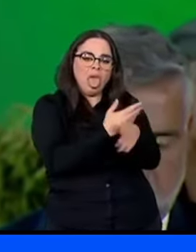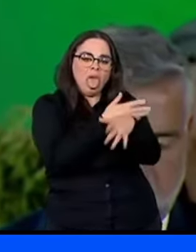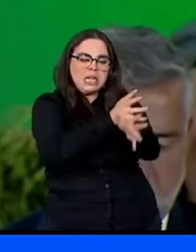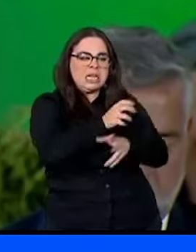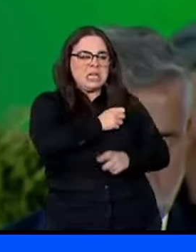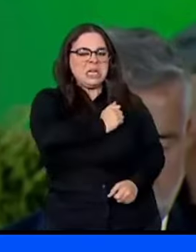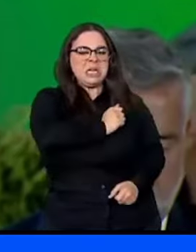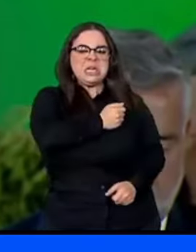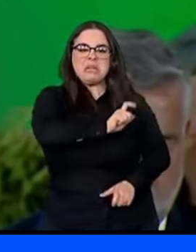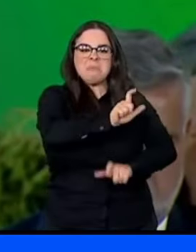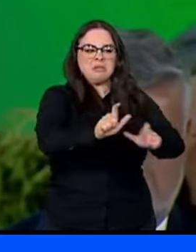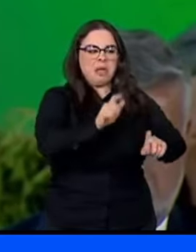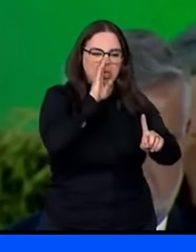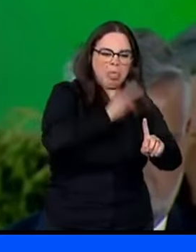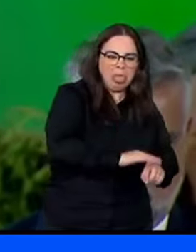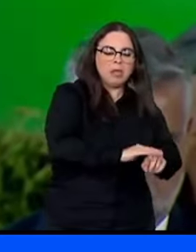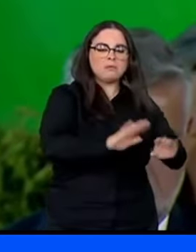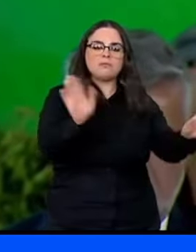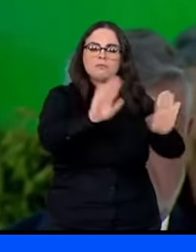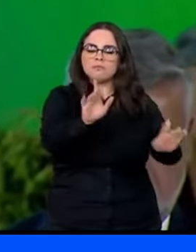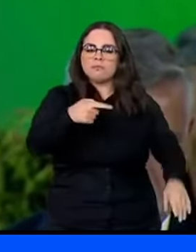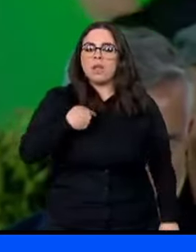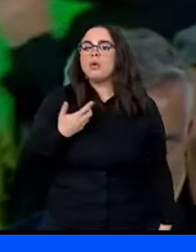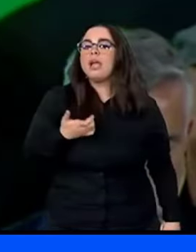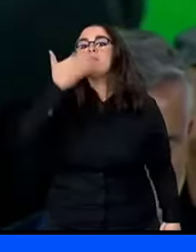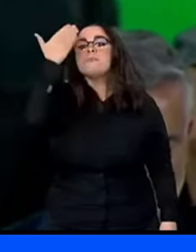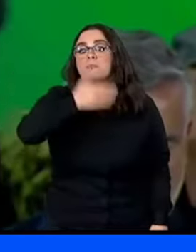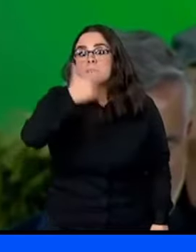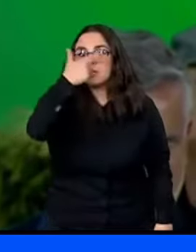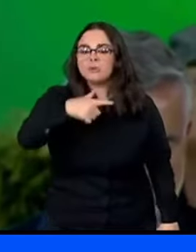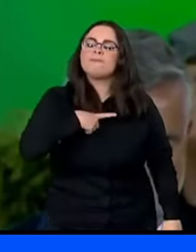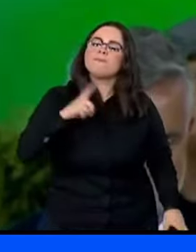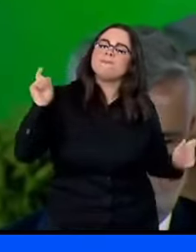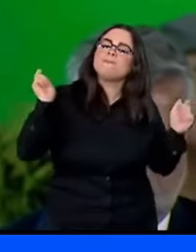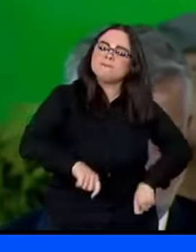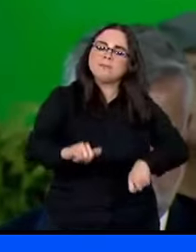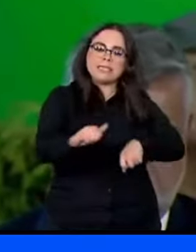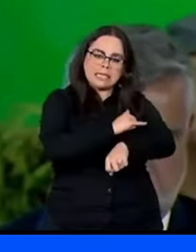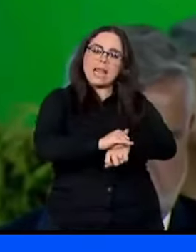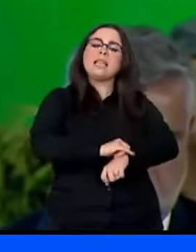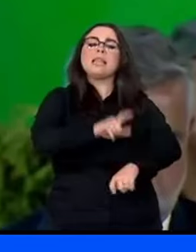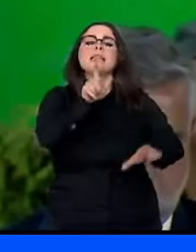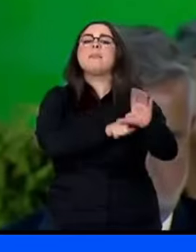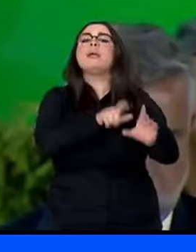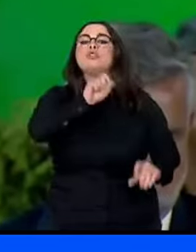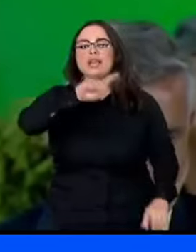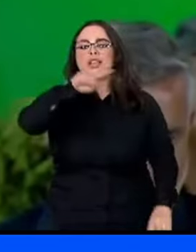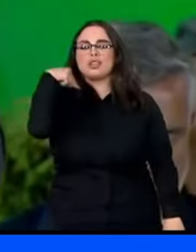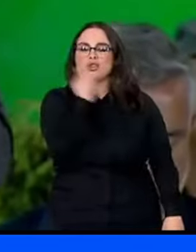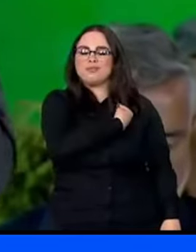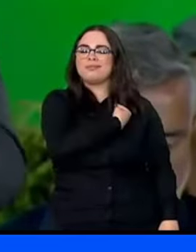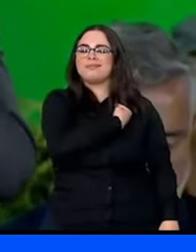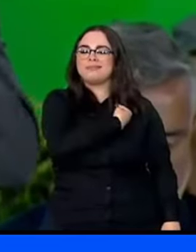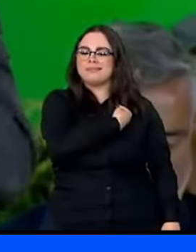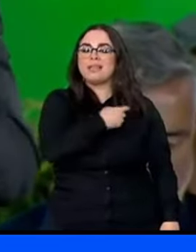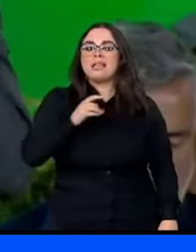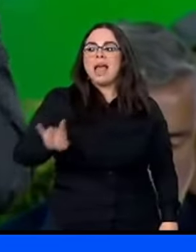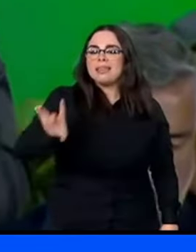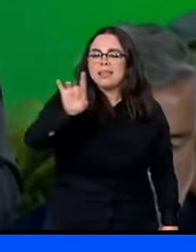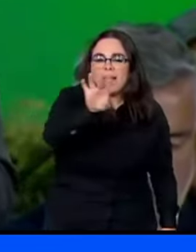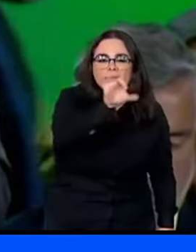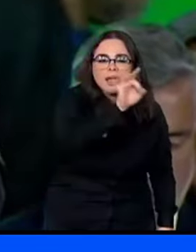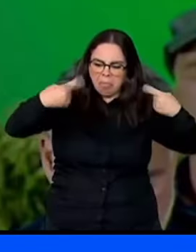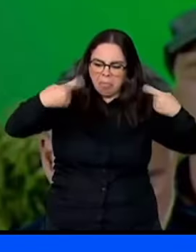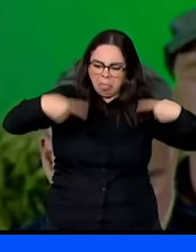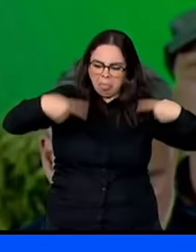com raiva de alguém Eu voltei para provar Que esse país tem jeito E esse jeito depende de nós Depende de cada um de